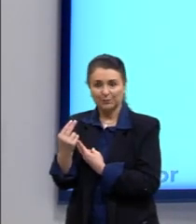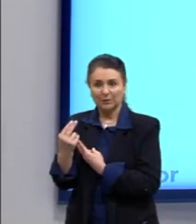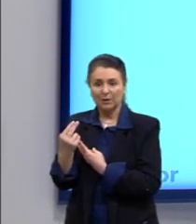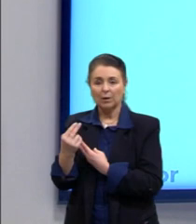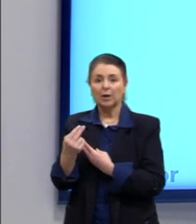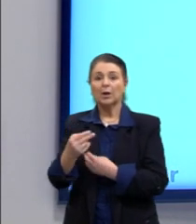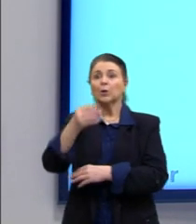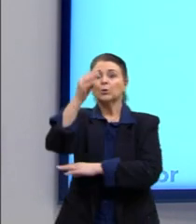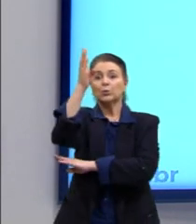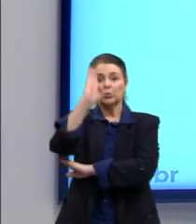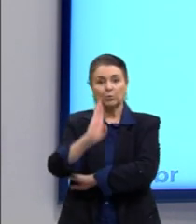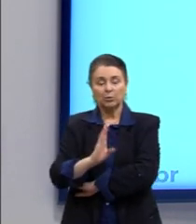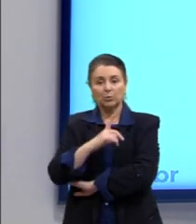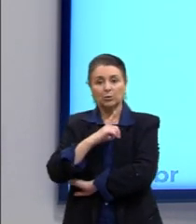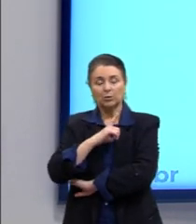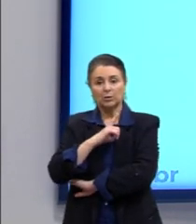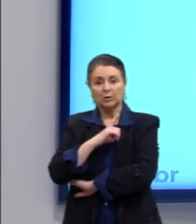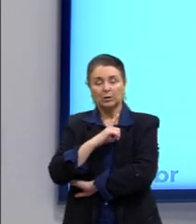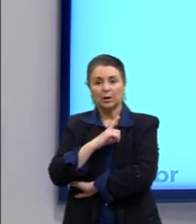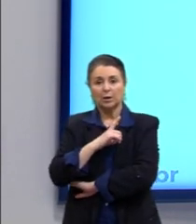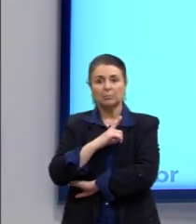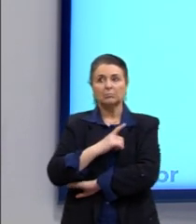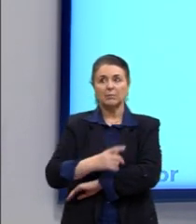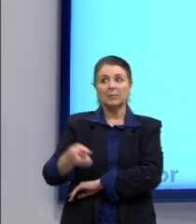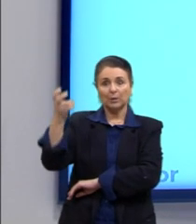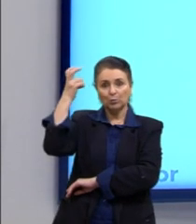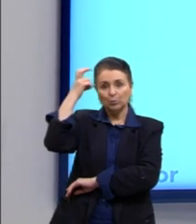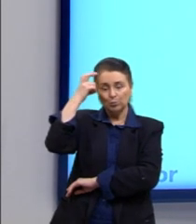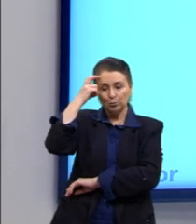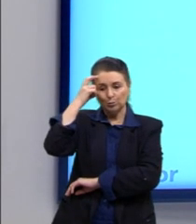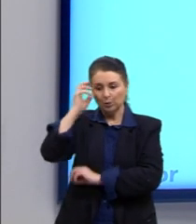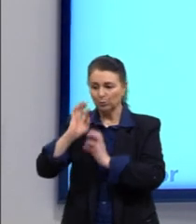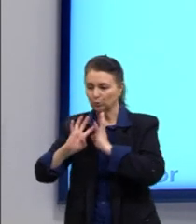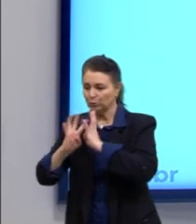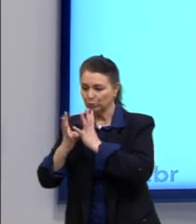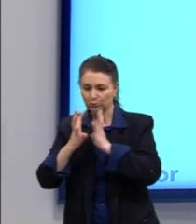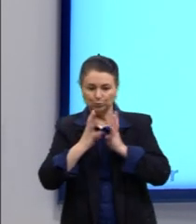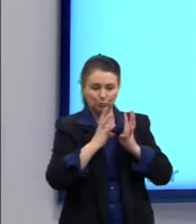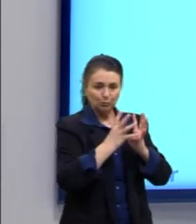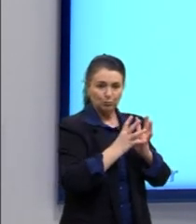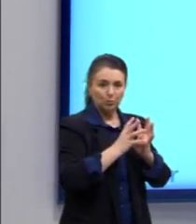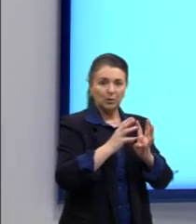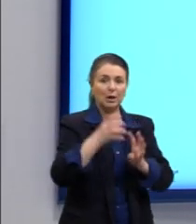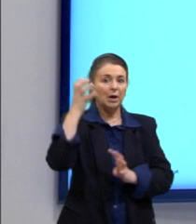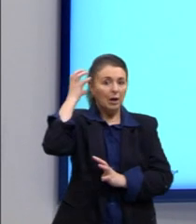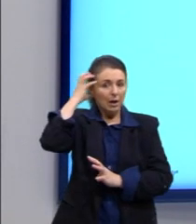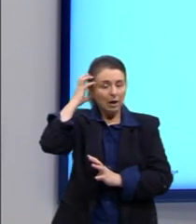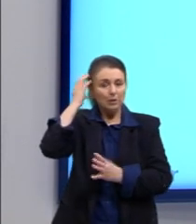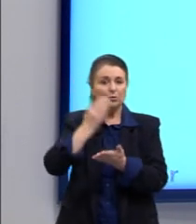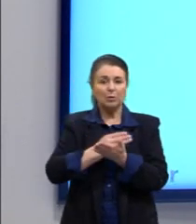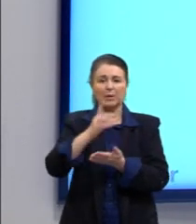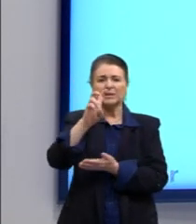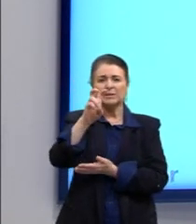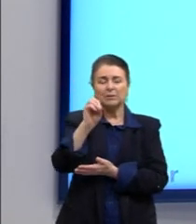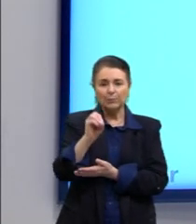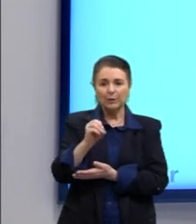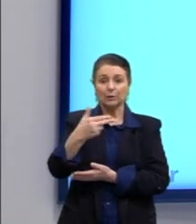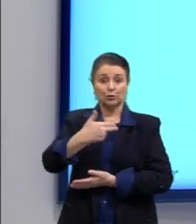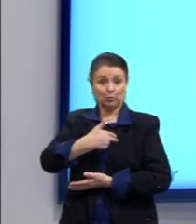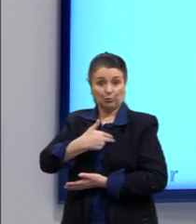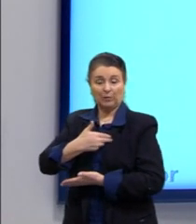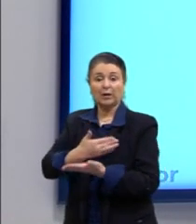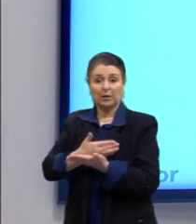No Brasil, nós temos, então, a indústria cultural, os meios de comunicação de massa. A rádio, partir dos anos 50, o Estado Novo, Getúlio Vargas,